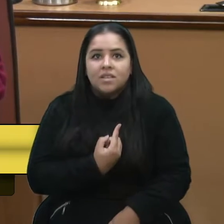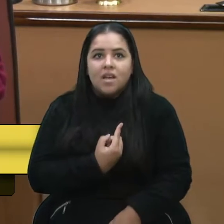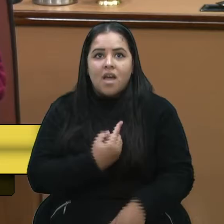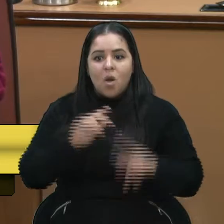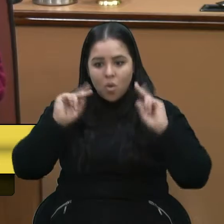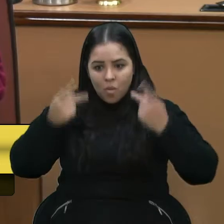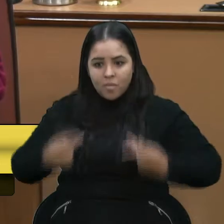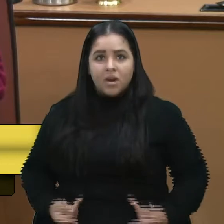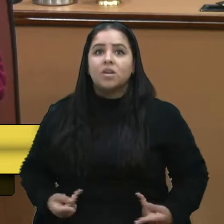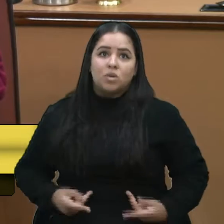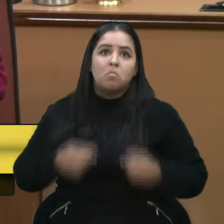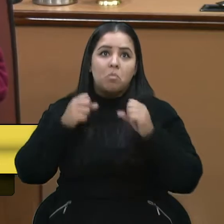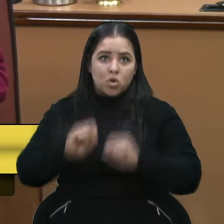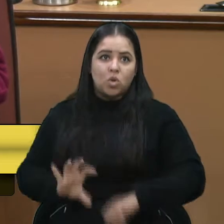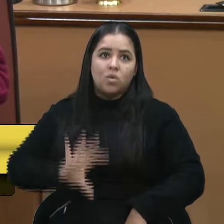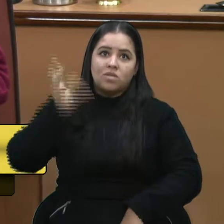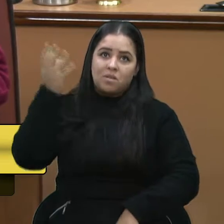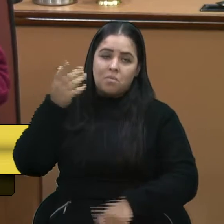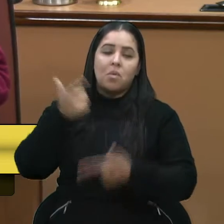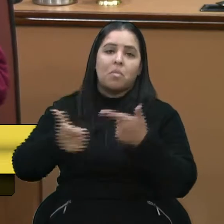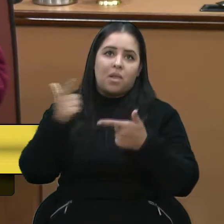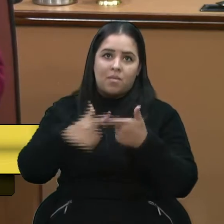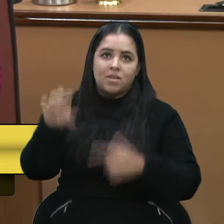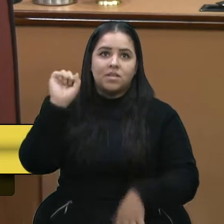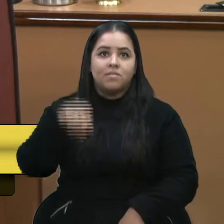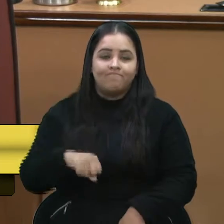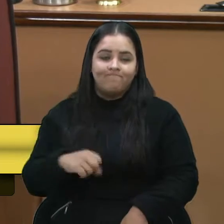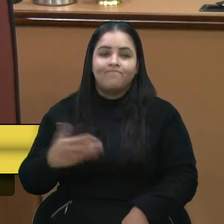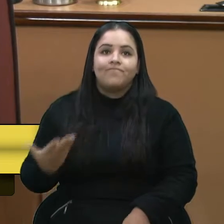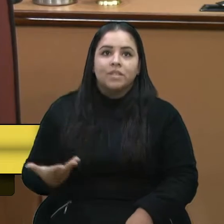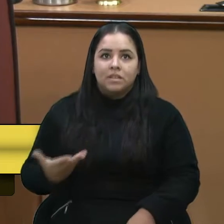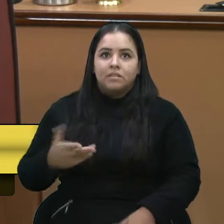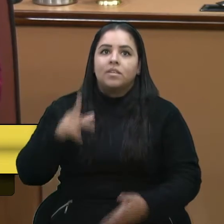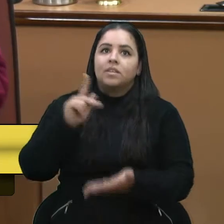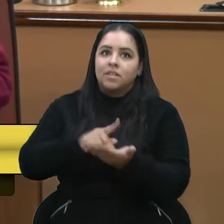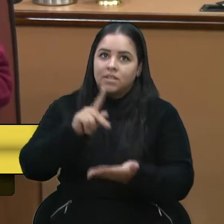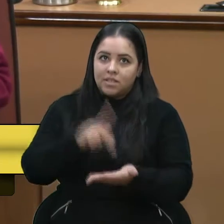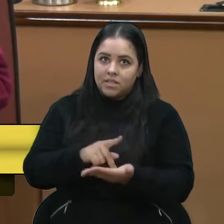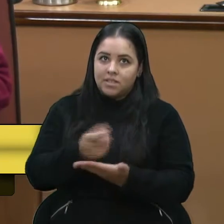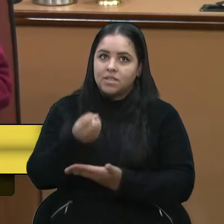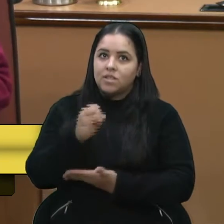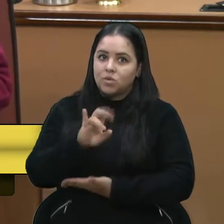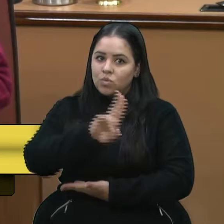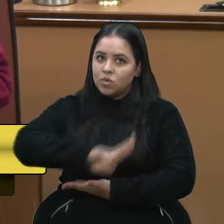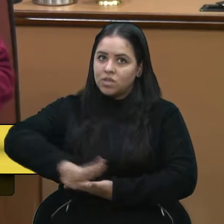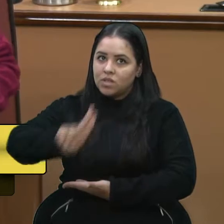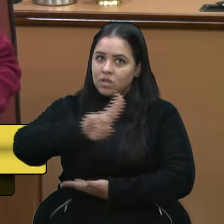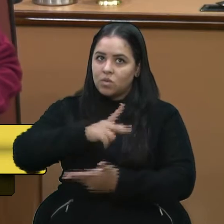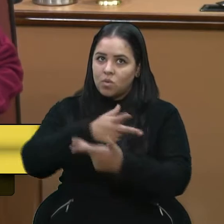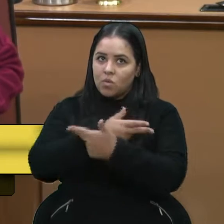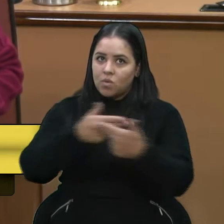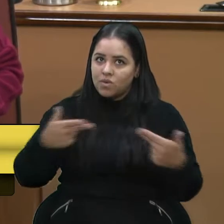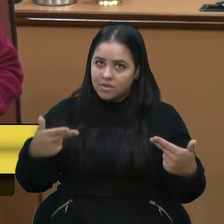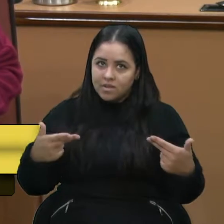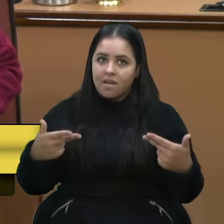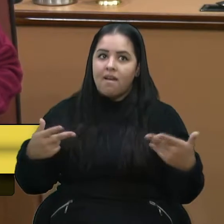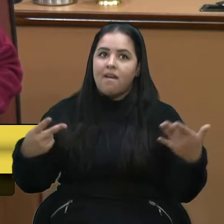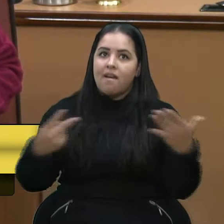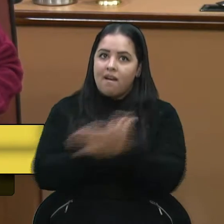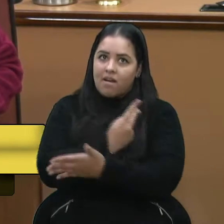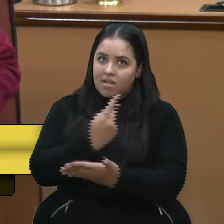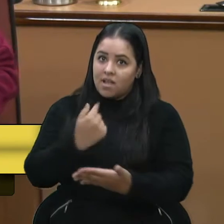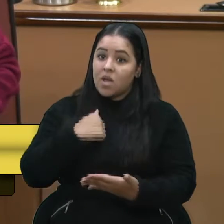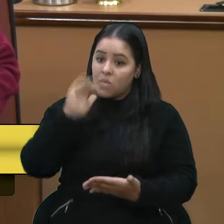momentos. Agora, realmente, eu acho que se está utilizando de uma ferramenta de forma equivocada.